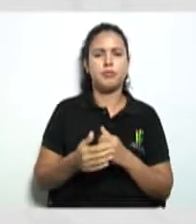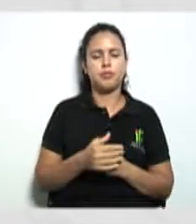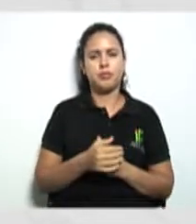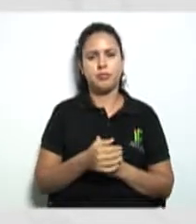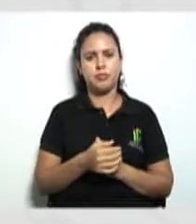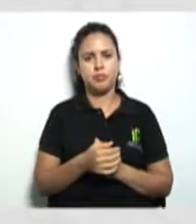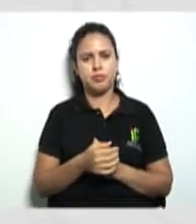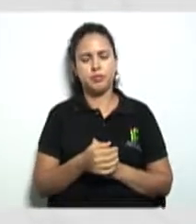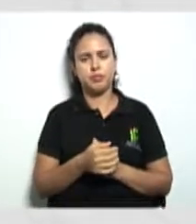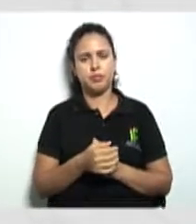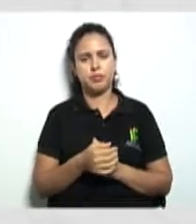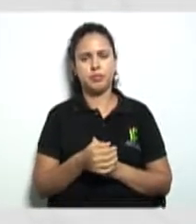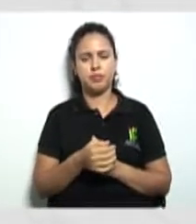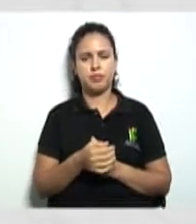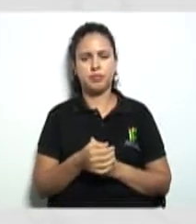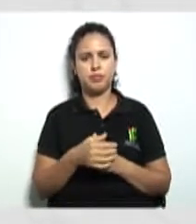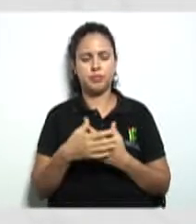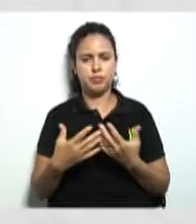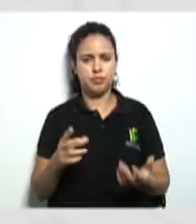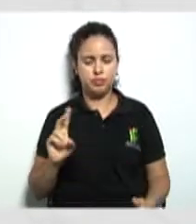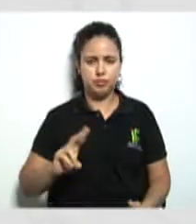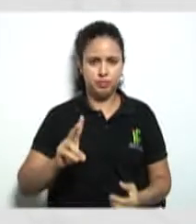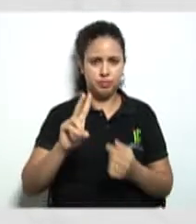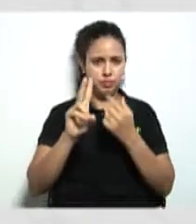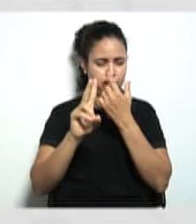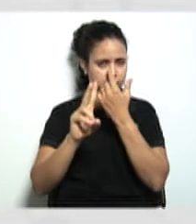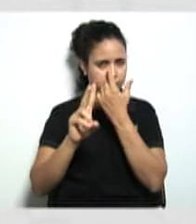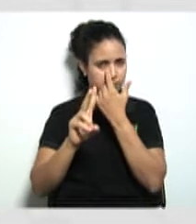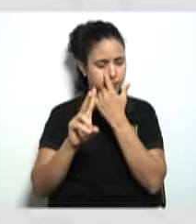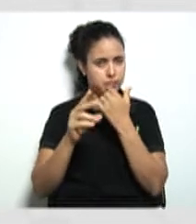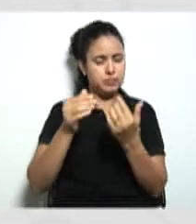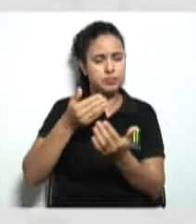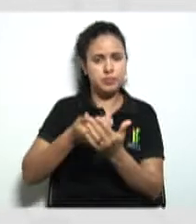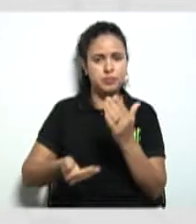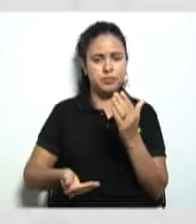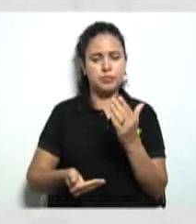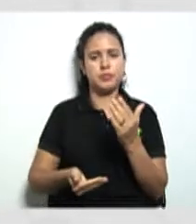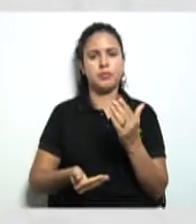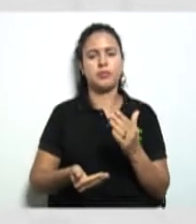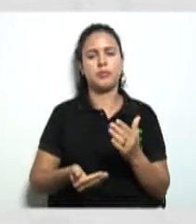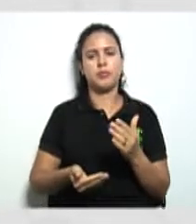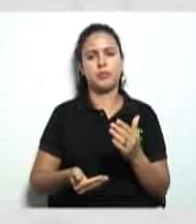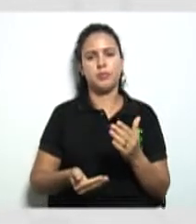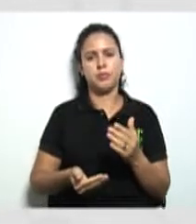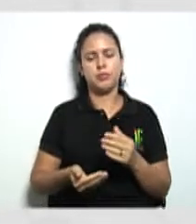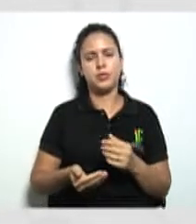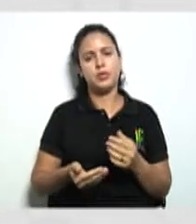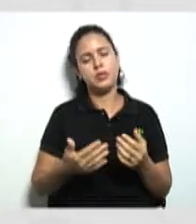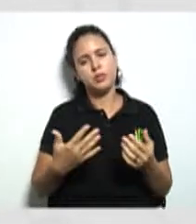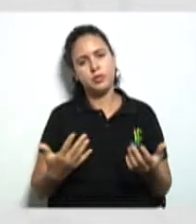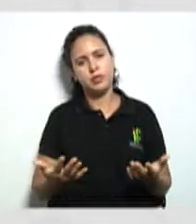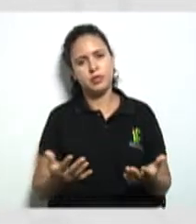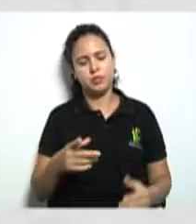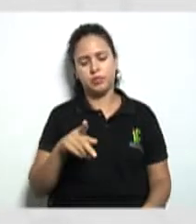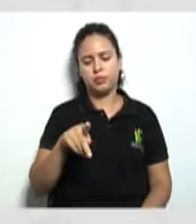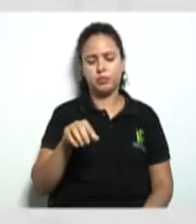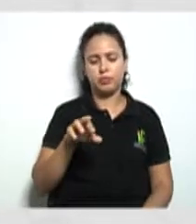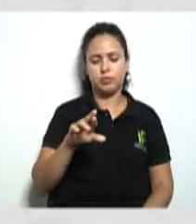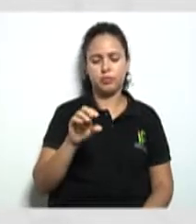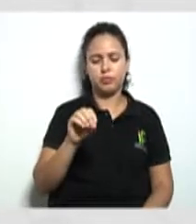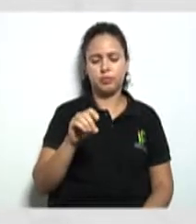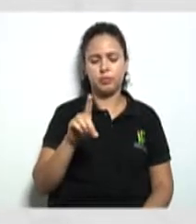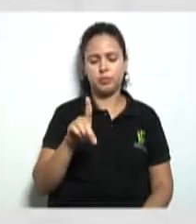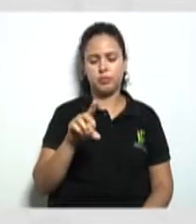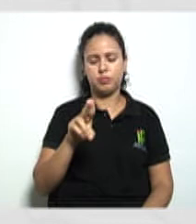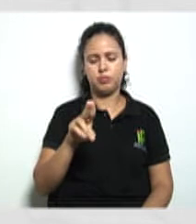acontecer esse valor aqui dessa perda ao invés do produtor aqui receber essa sobra ele vai ter